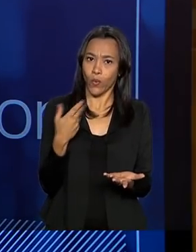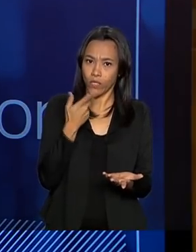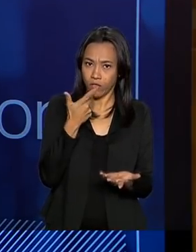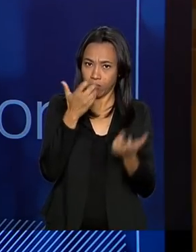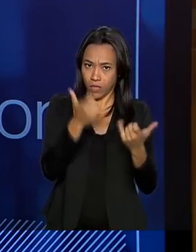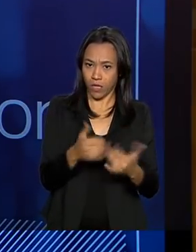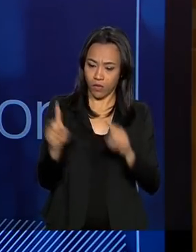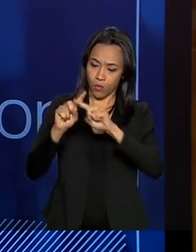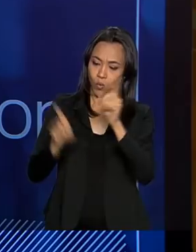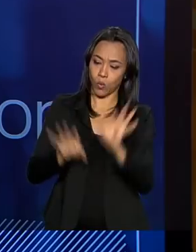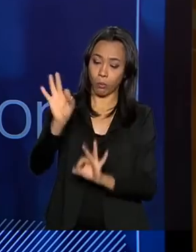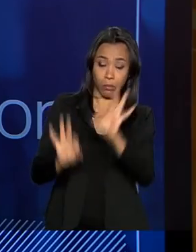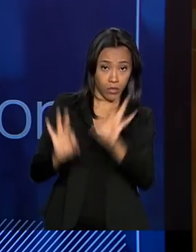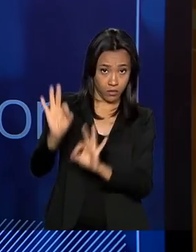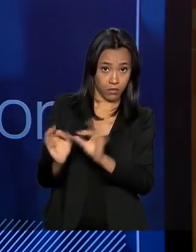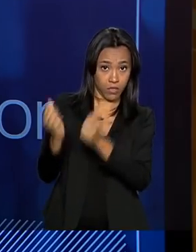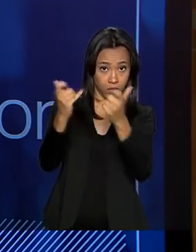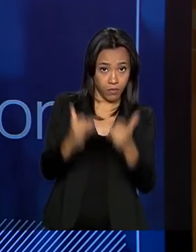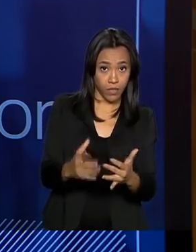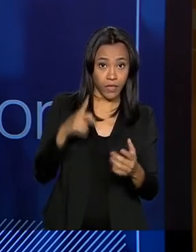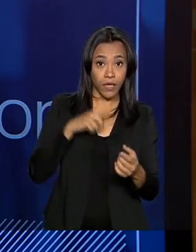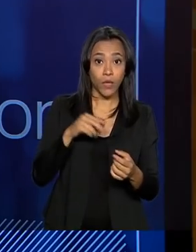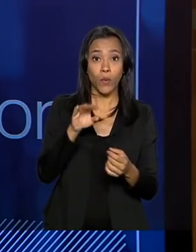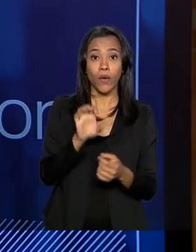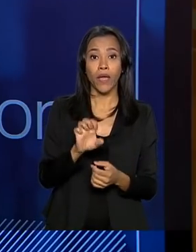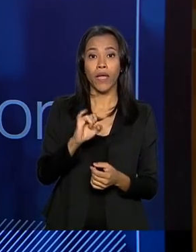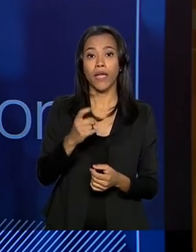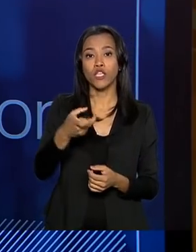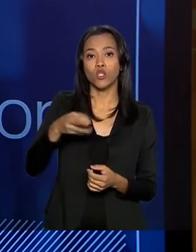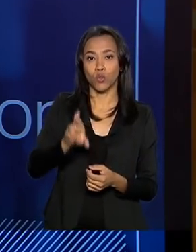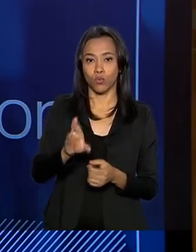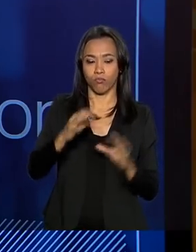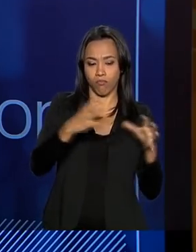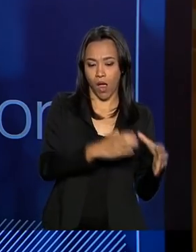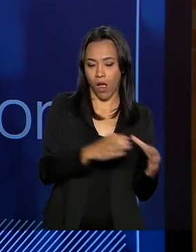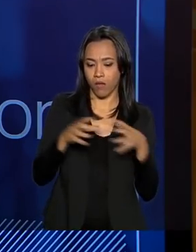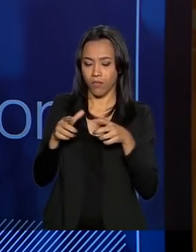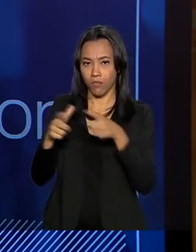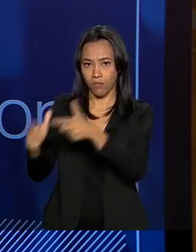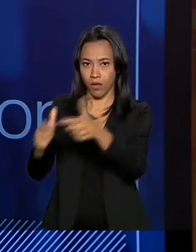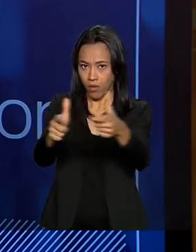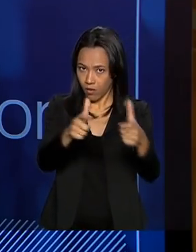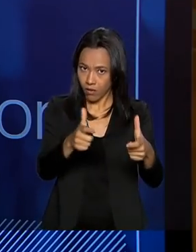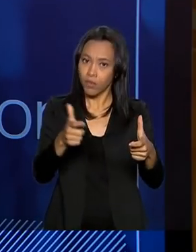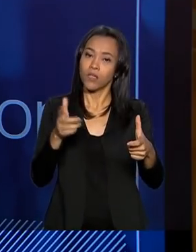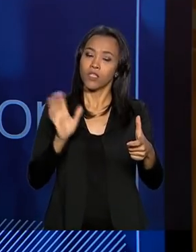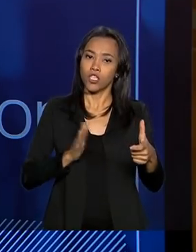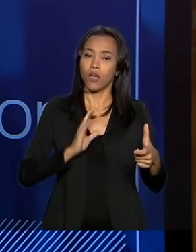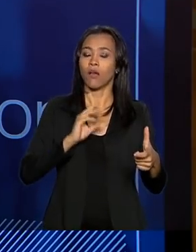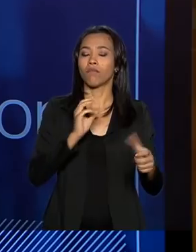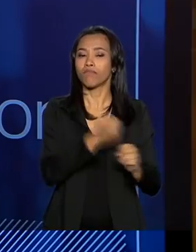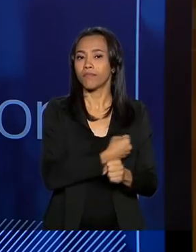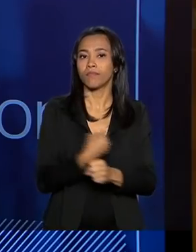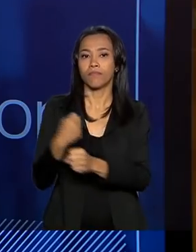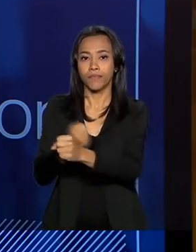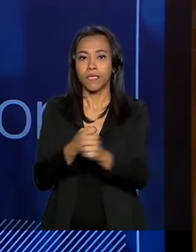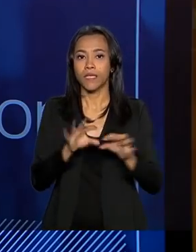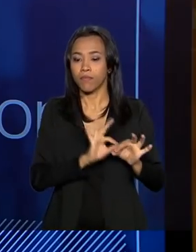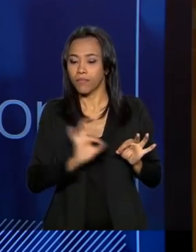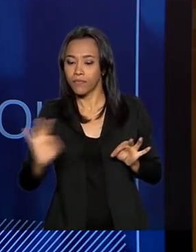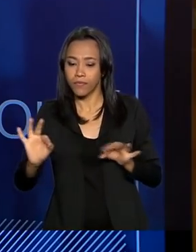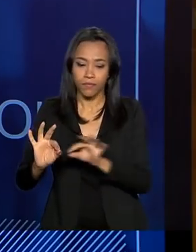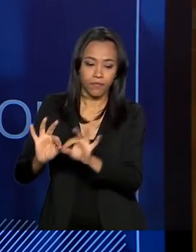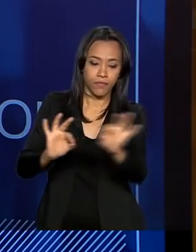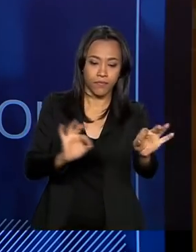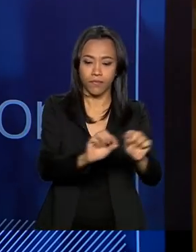indica isto também. Além dos eixos, há algumas obras acessórias, complementares, que fazem a ramificação,